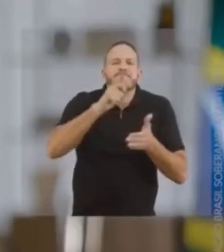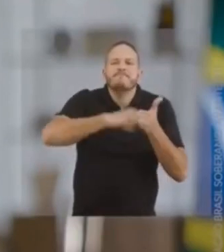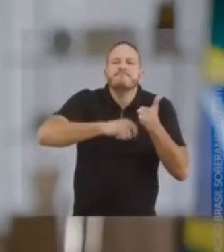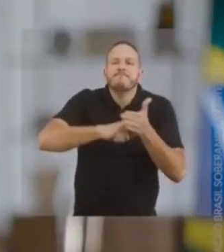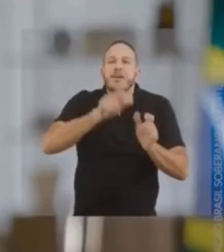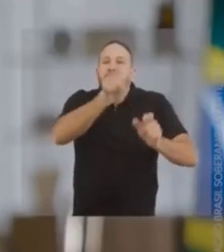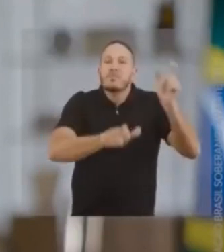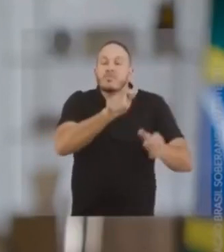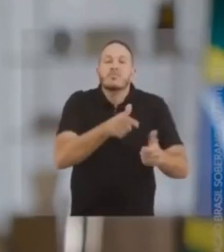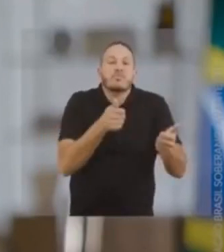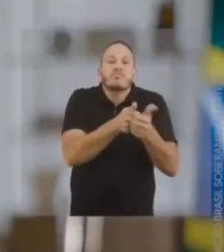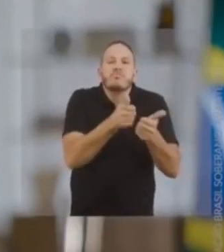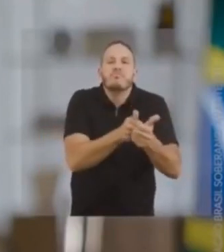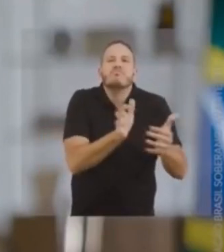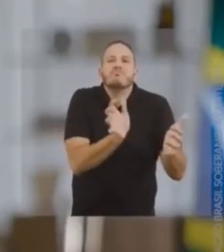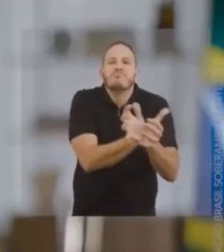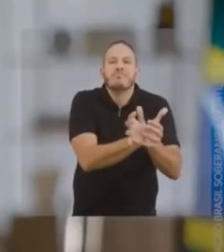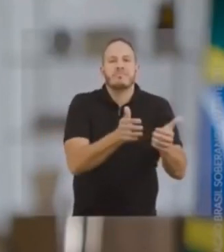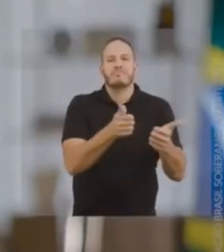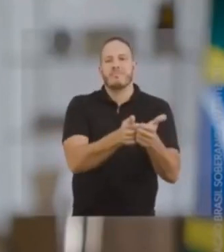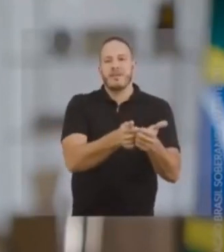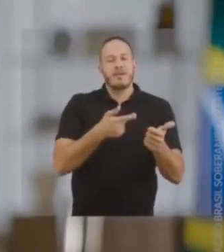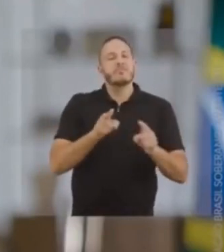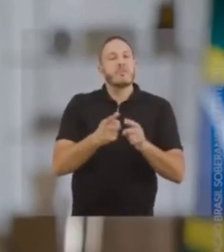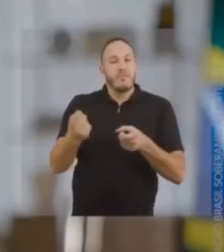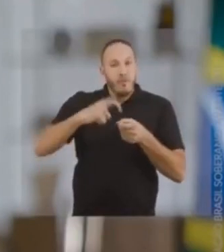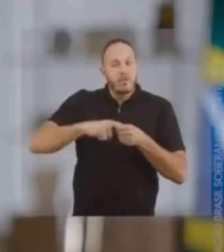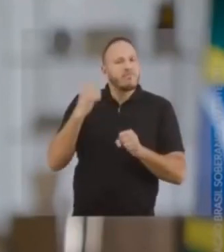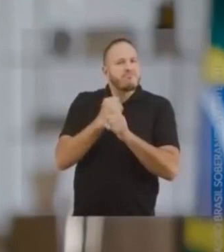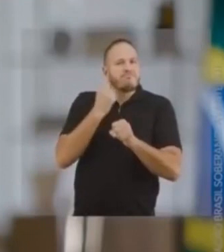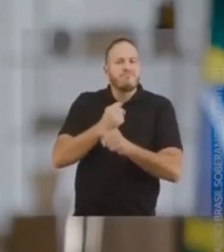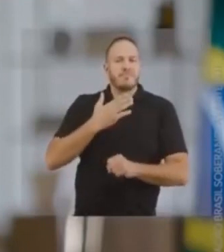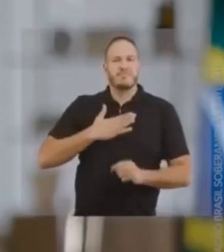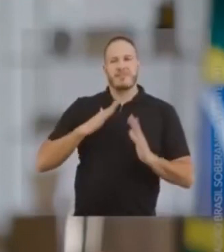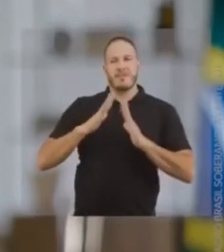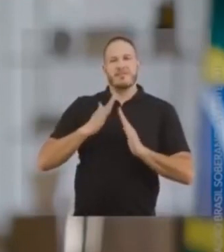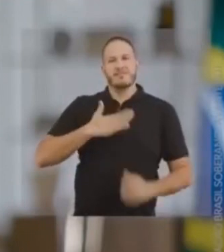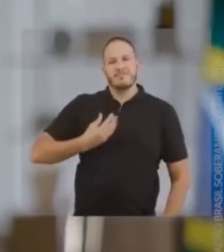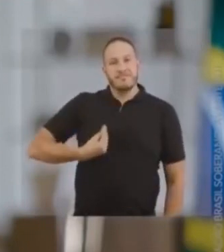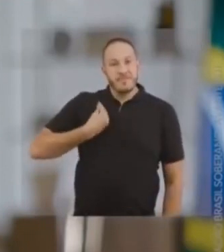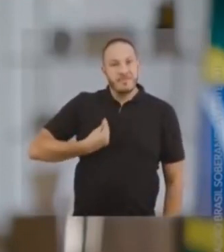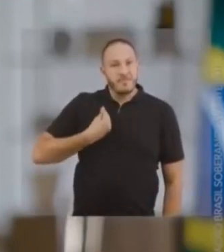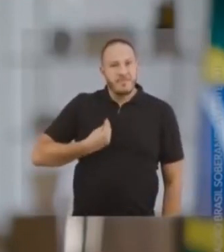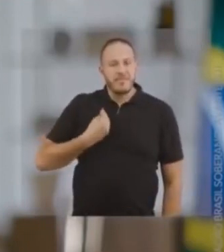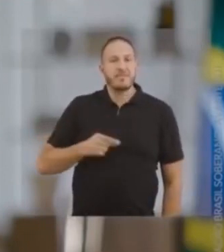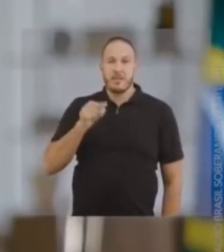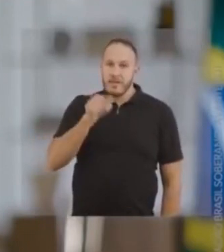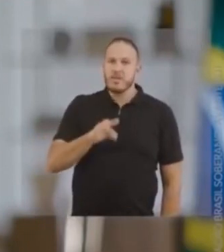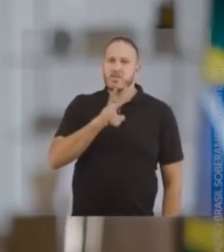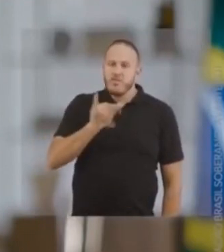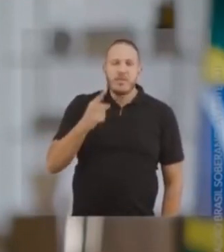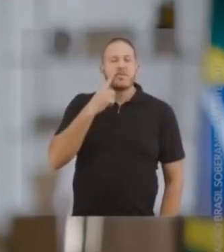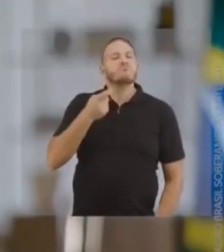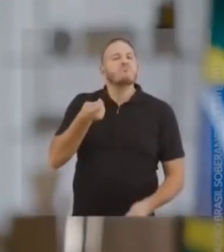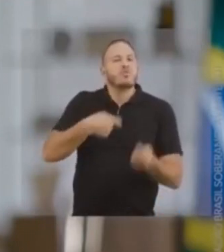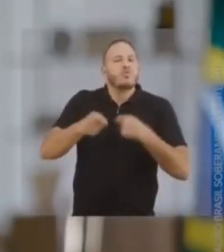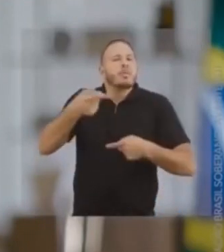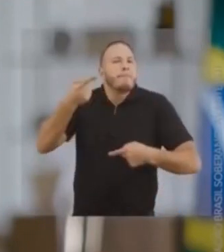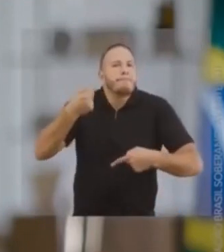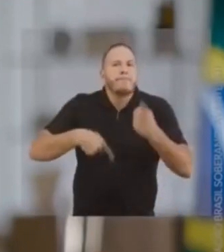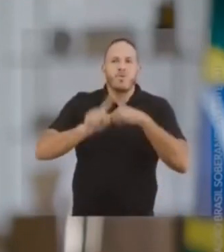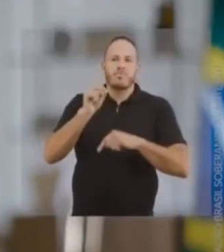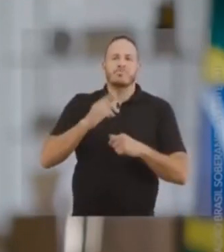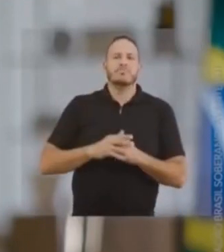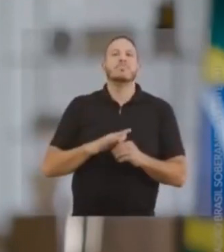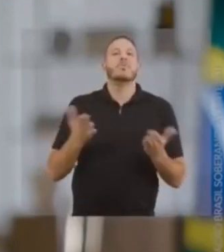empregando de preferência os moradores dos bairros beneficiados. Retomar a construção do Minha Casa Minha Vida. E isso vai dar um grande empurrão